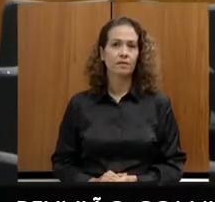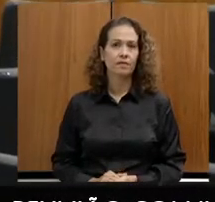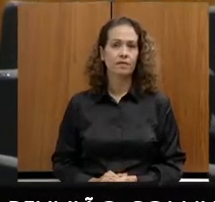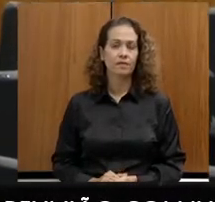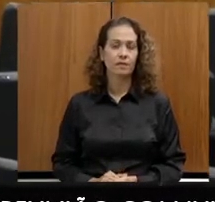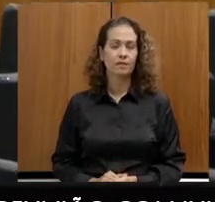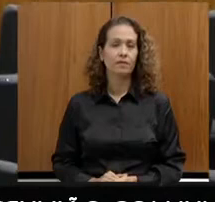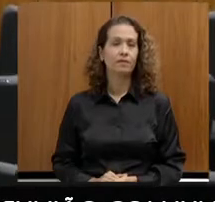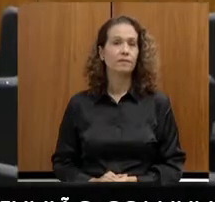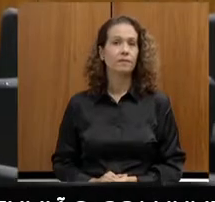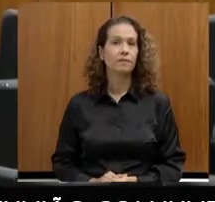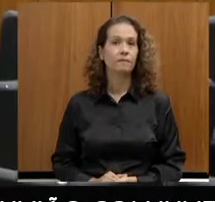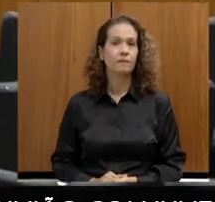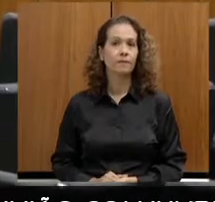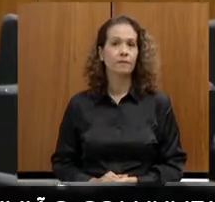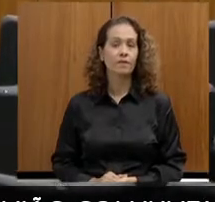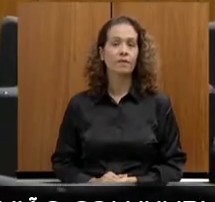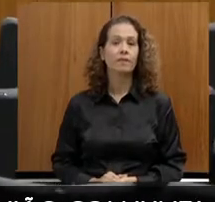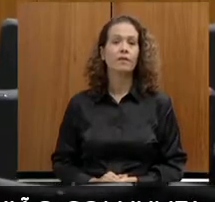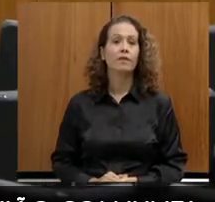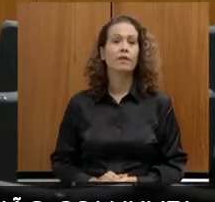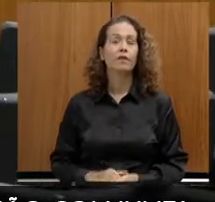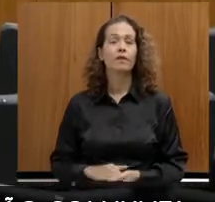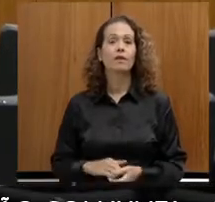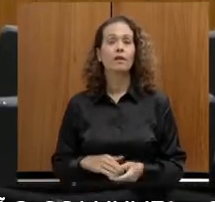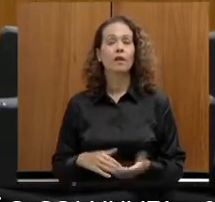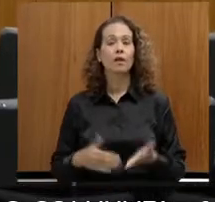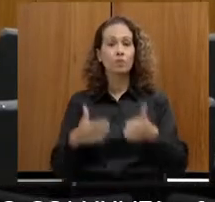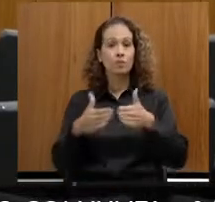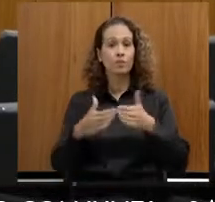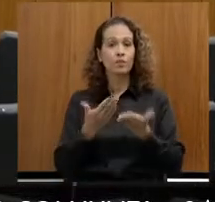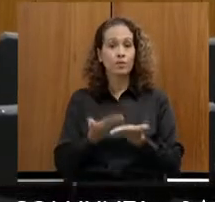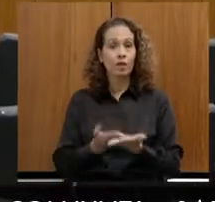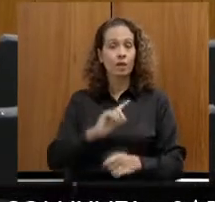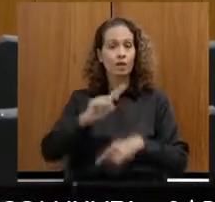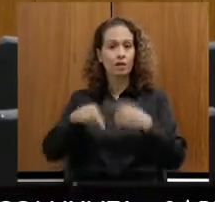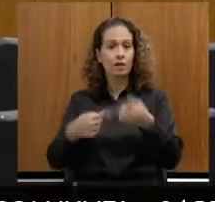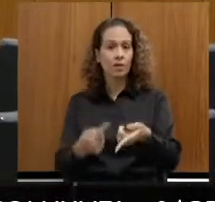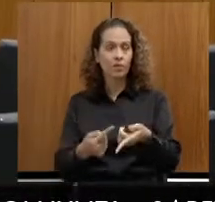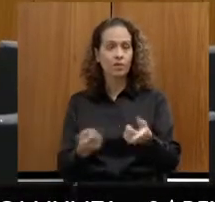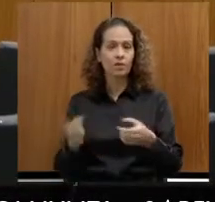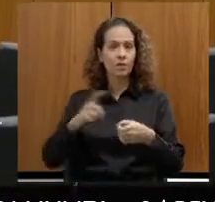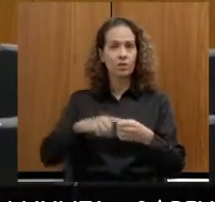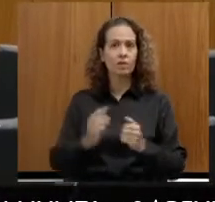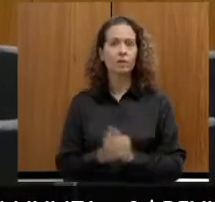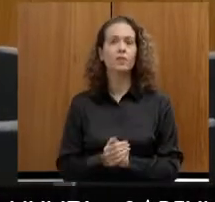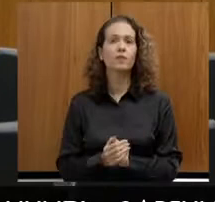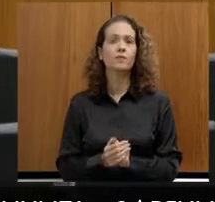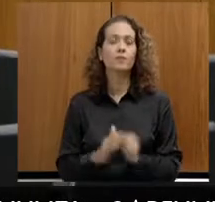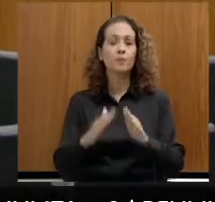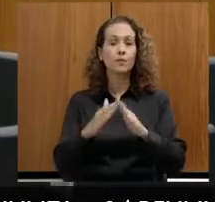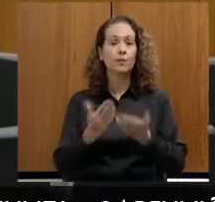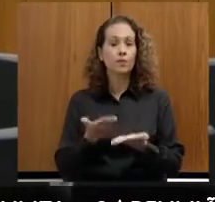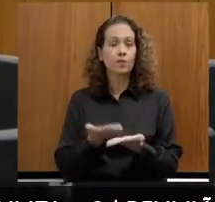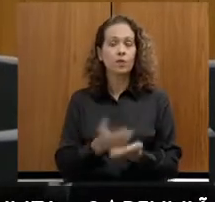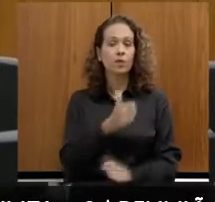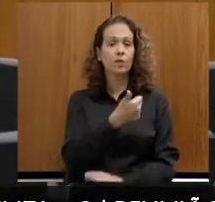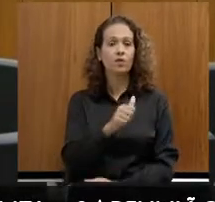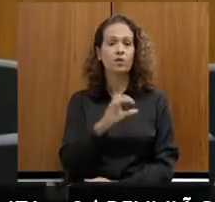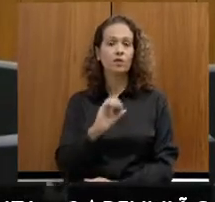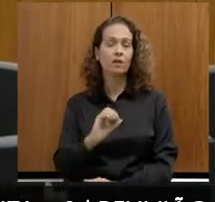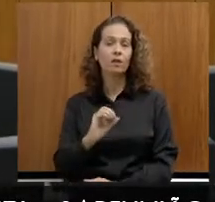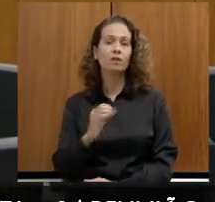Vou ler todos os requerimentos e depois nós votamos. Requerimento 11.064